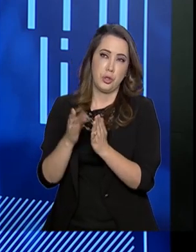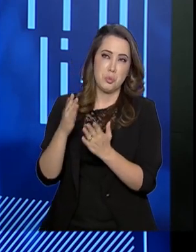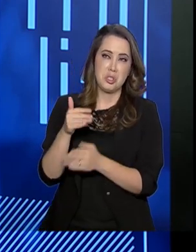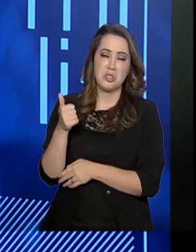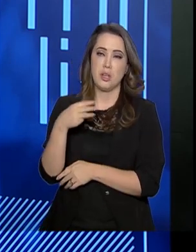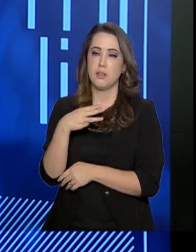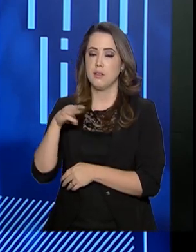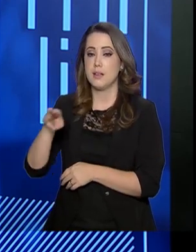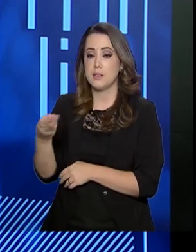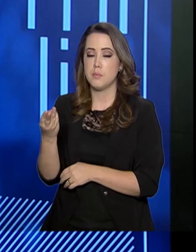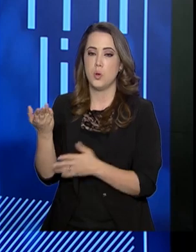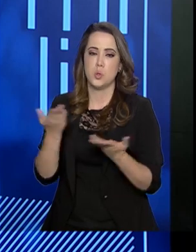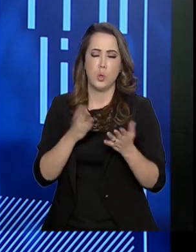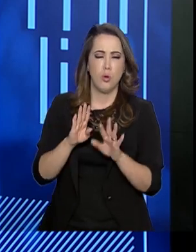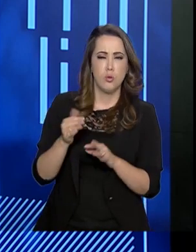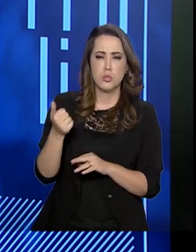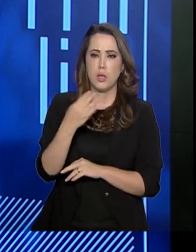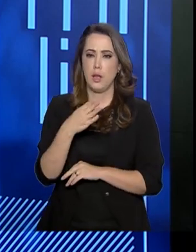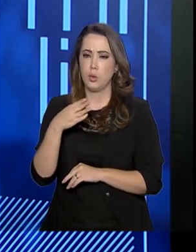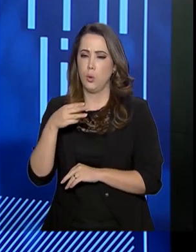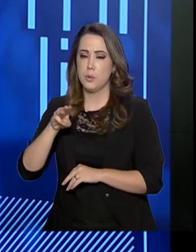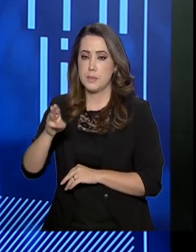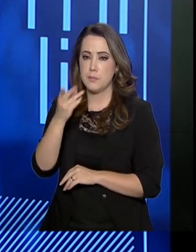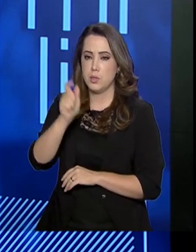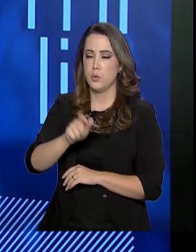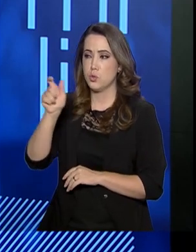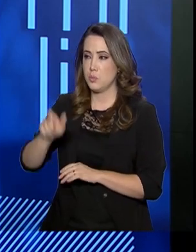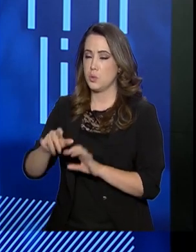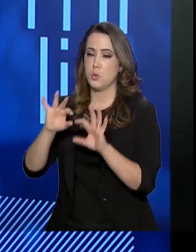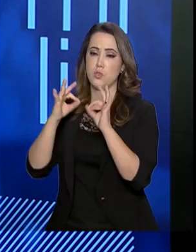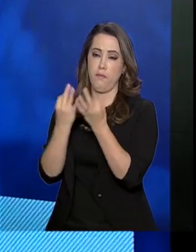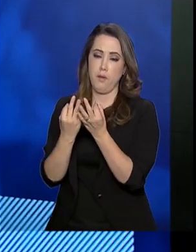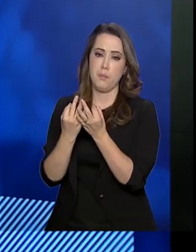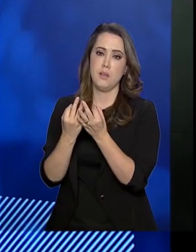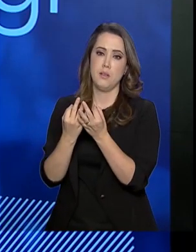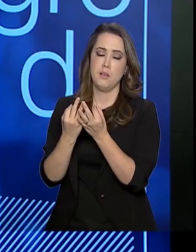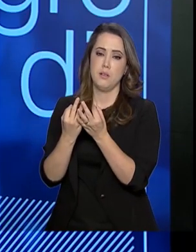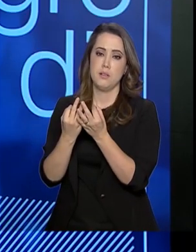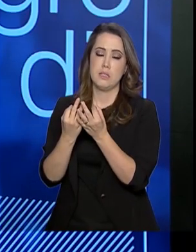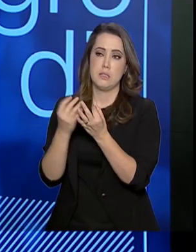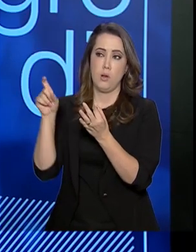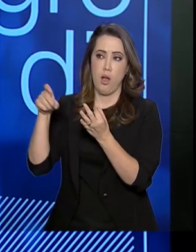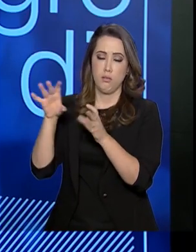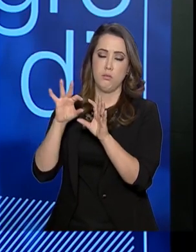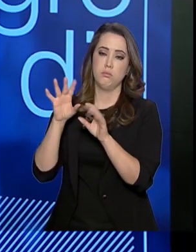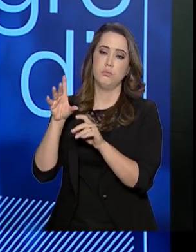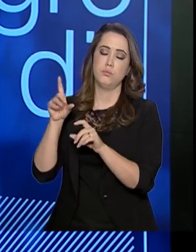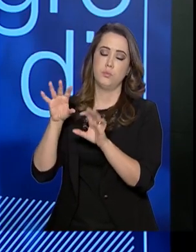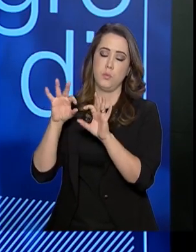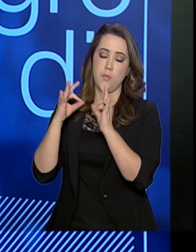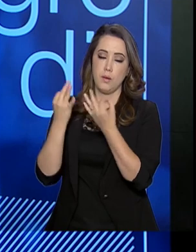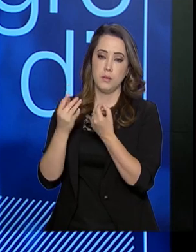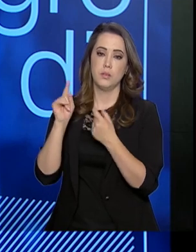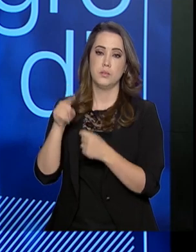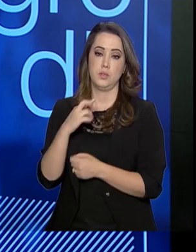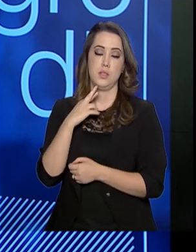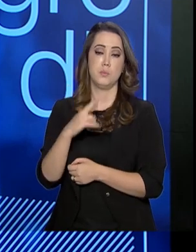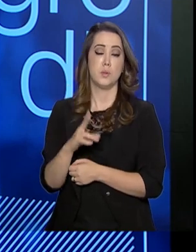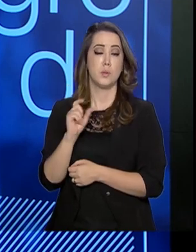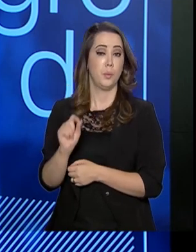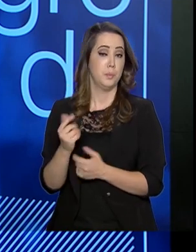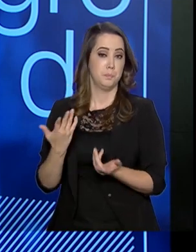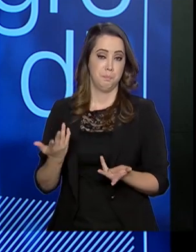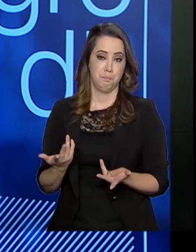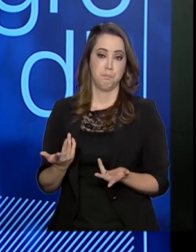14, 14 e alguma coisa de famílias. Então, assim, isso é uma resultante